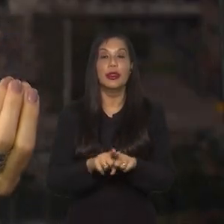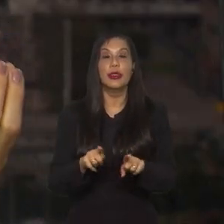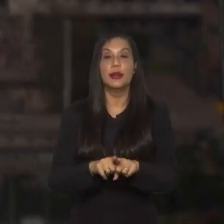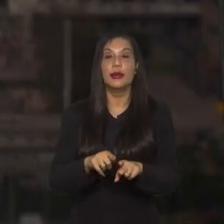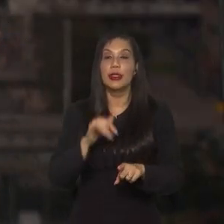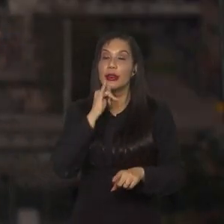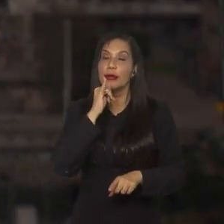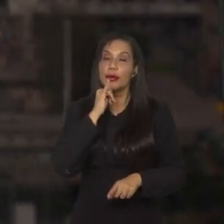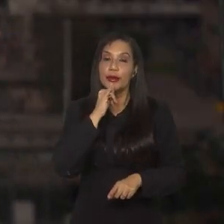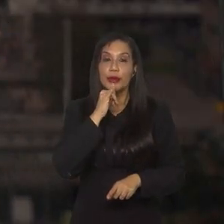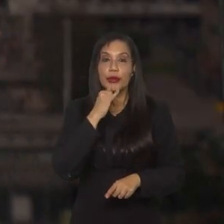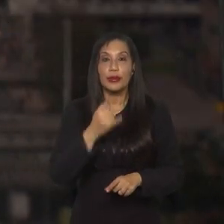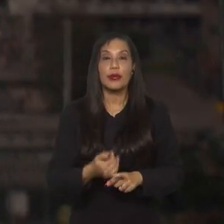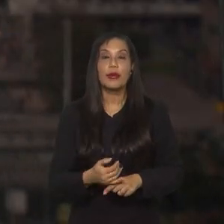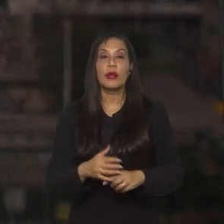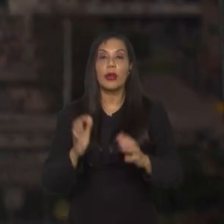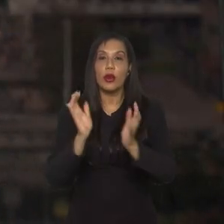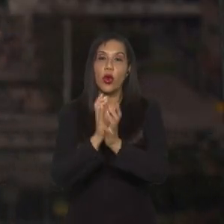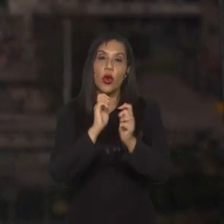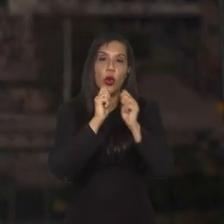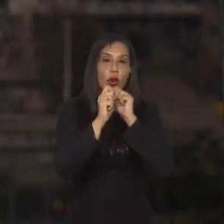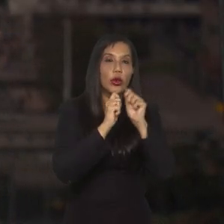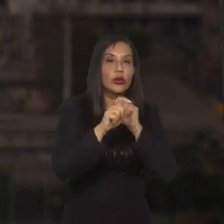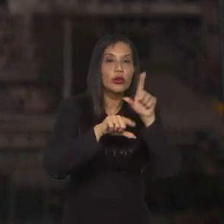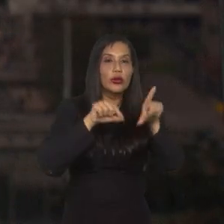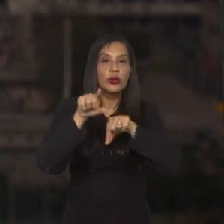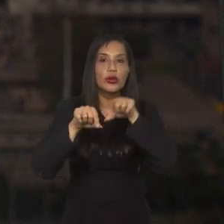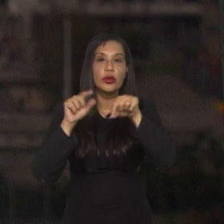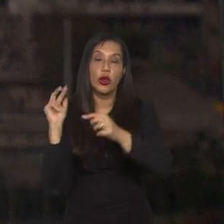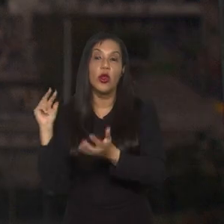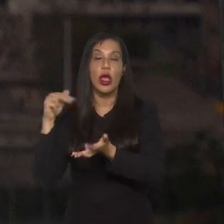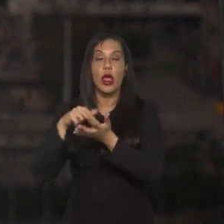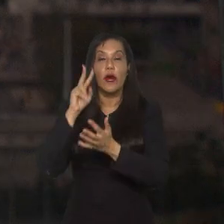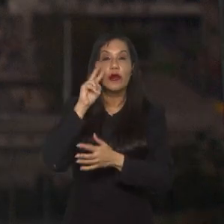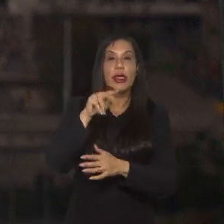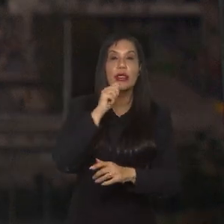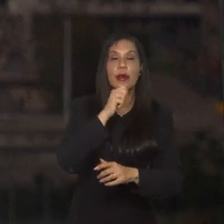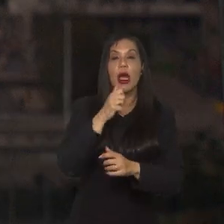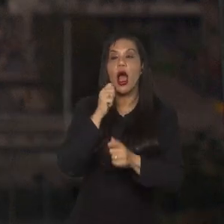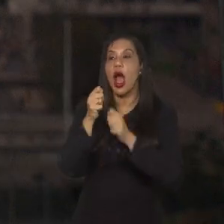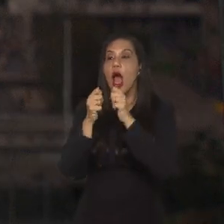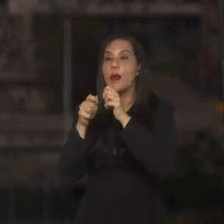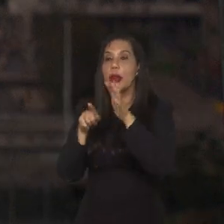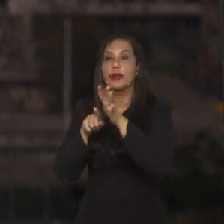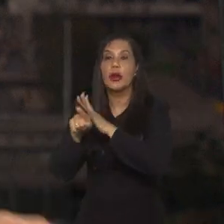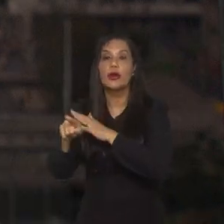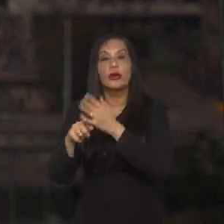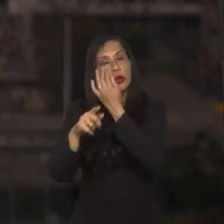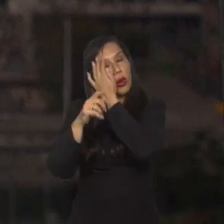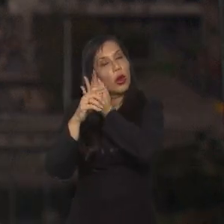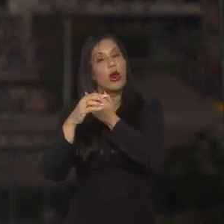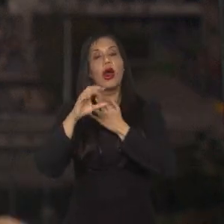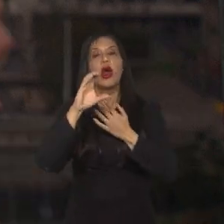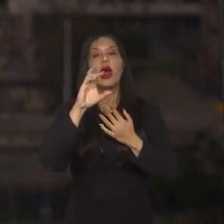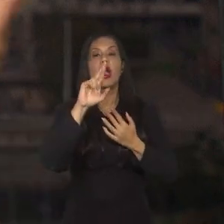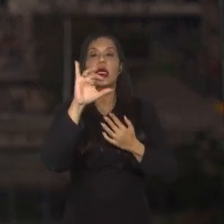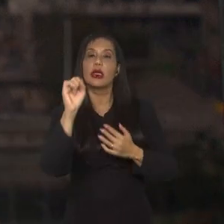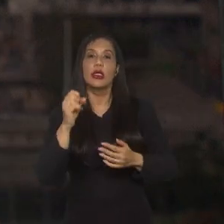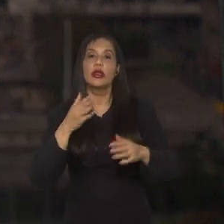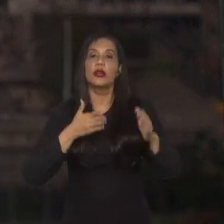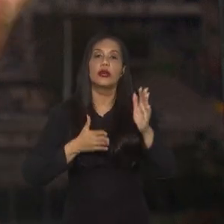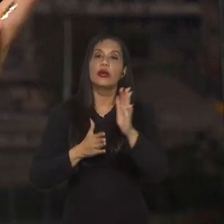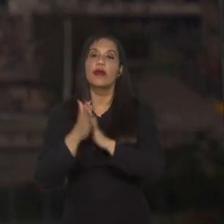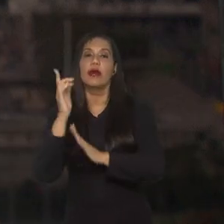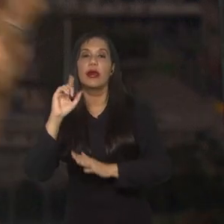na coletiva de convocação e quando a repórter perguntou, né, da ausência da Cristiane, todo mundo